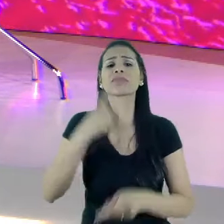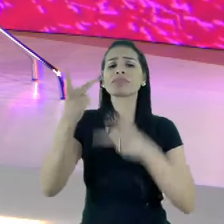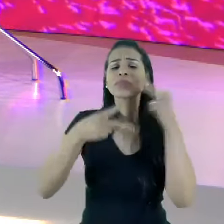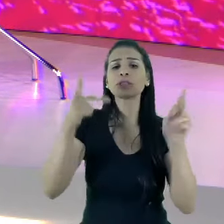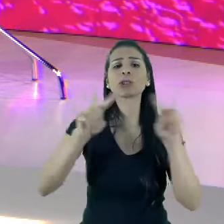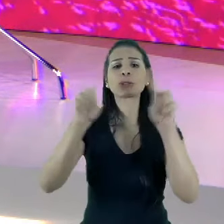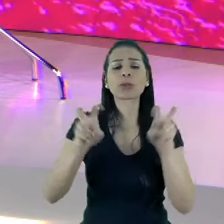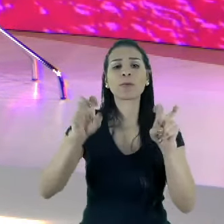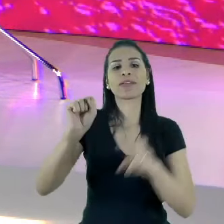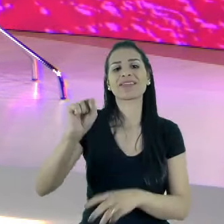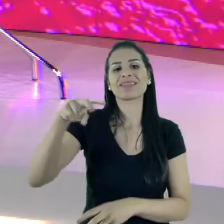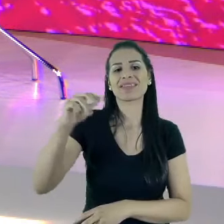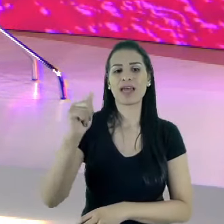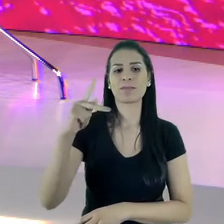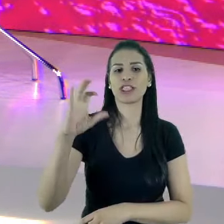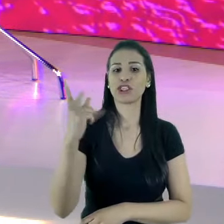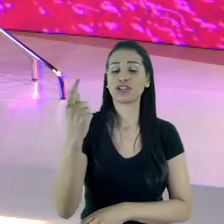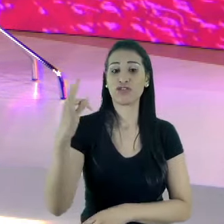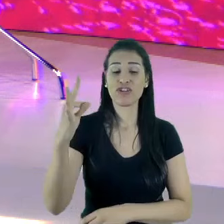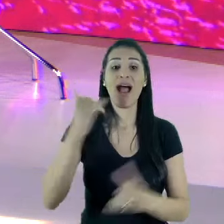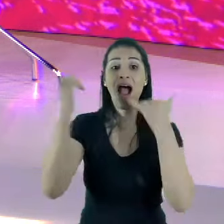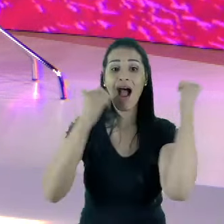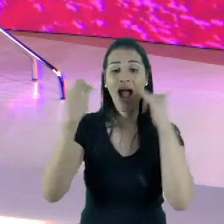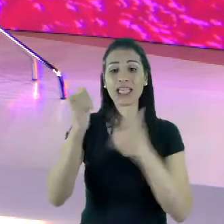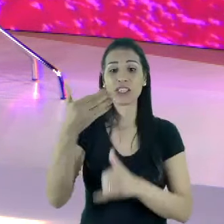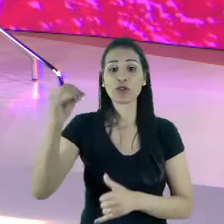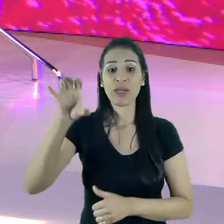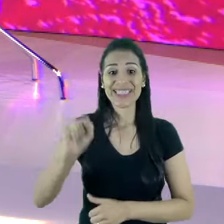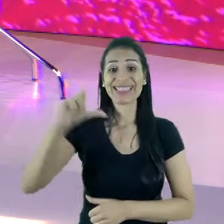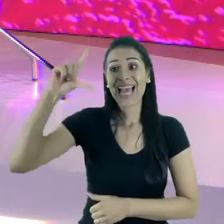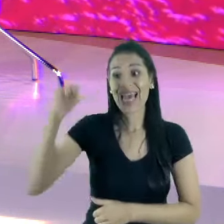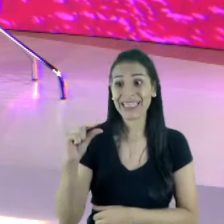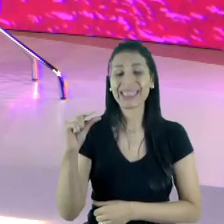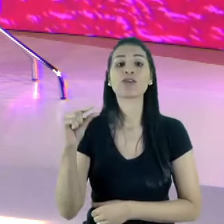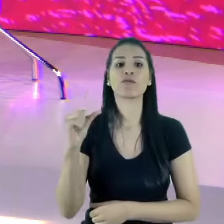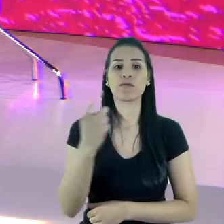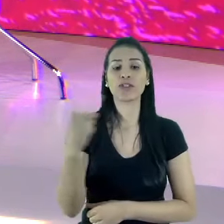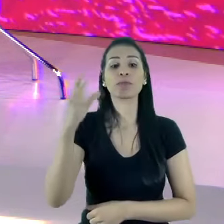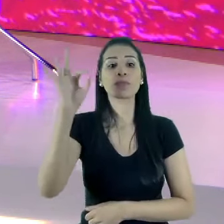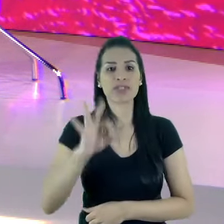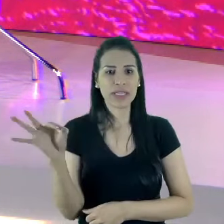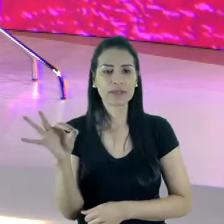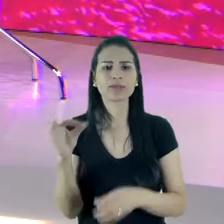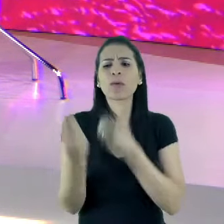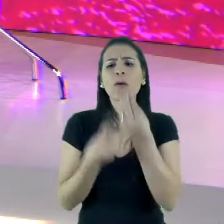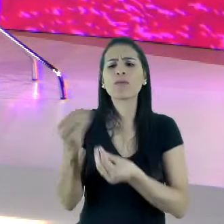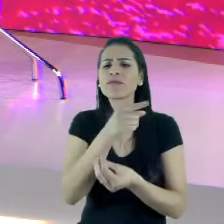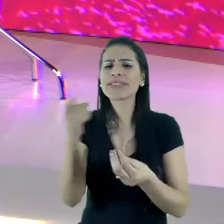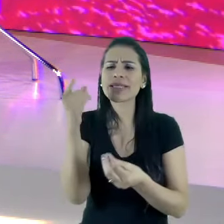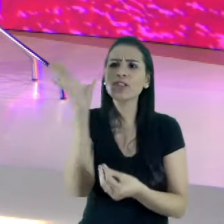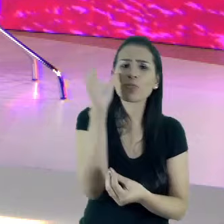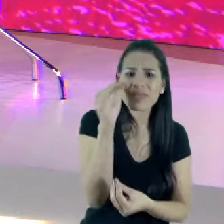7,2%. Como é que vocês enxergam essas parcerias com essas figuras que alavancam marcas?